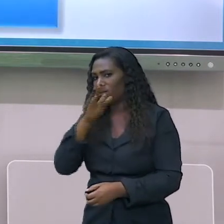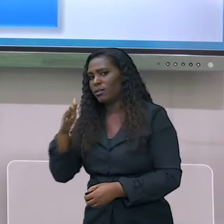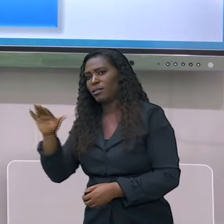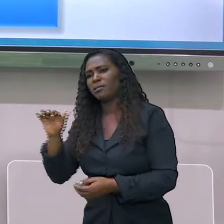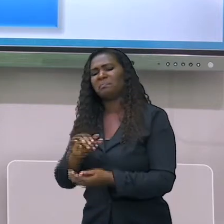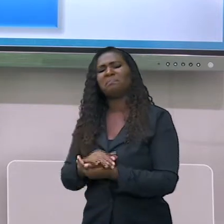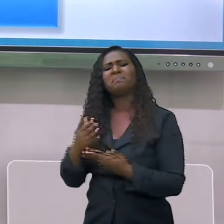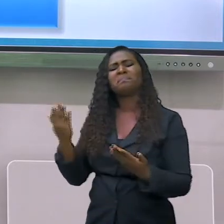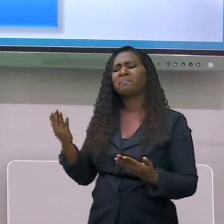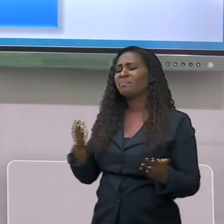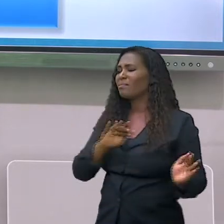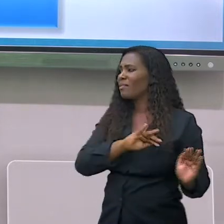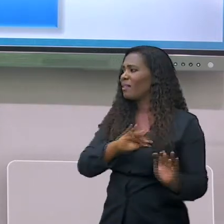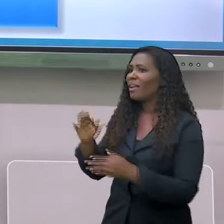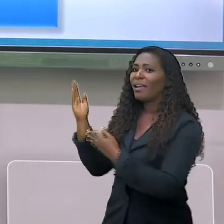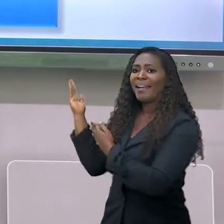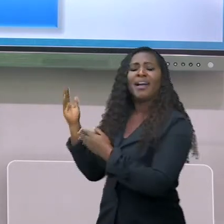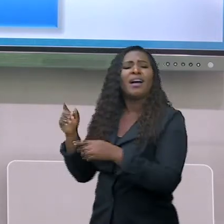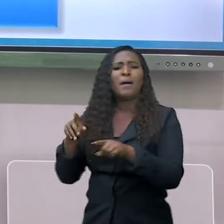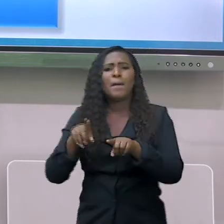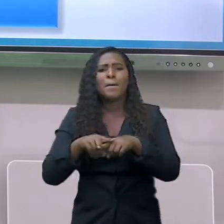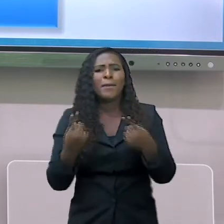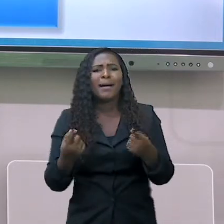Cabu, no Afeganistão.